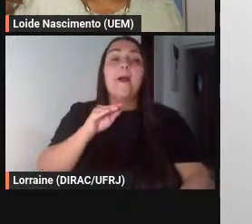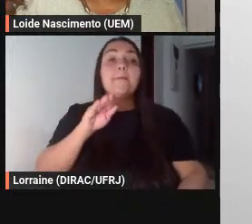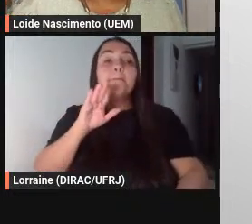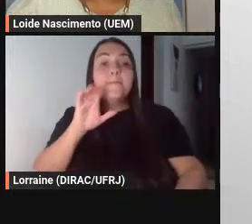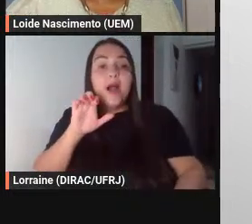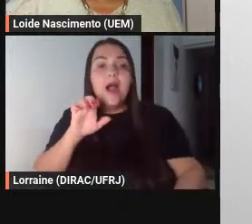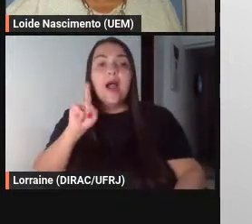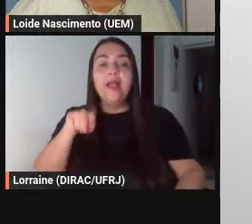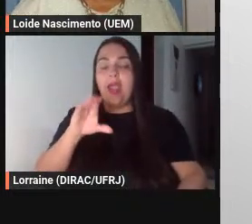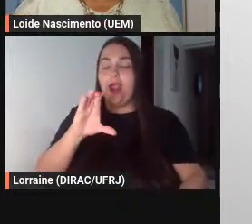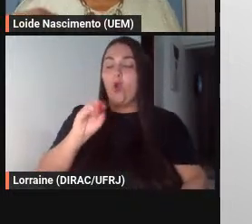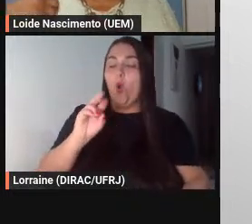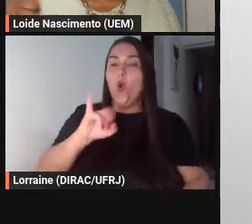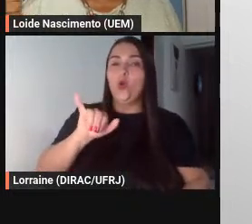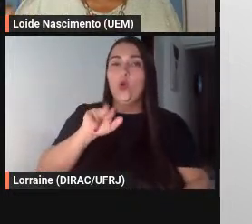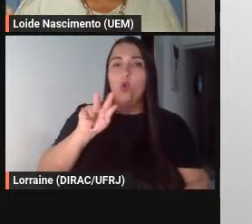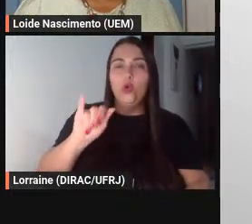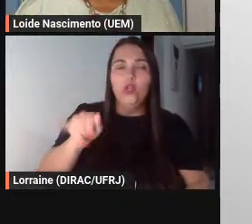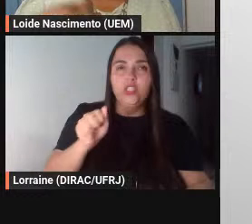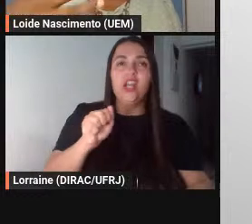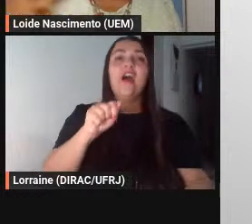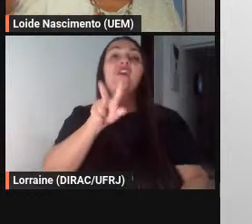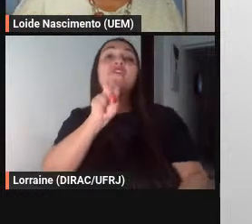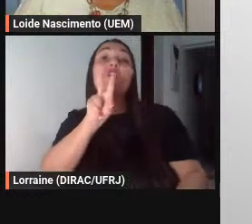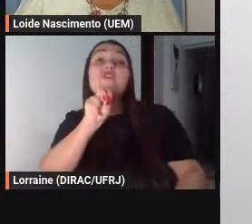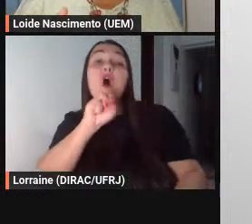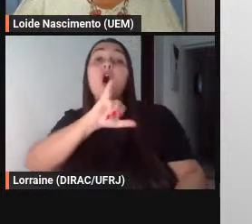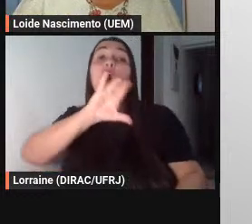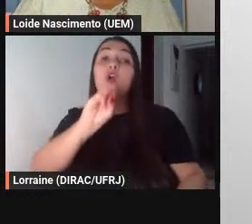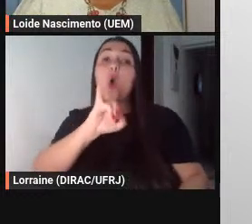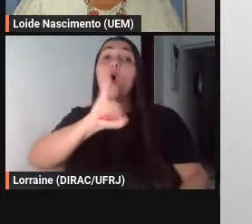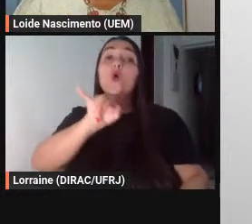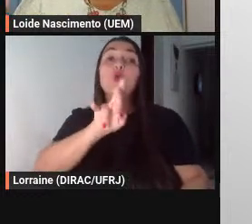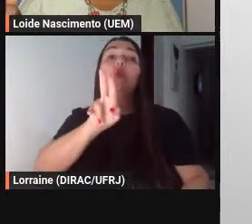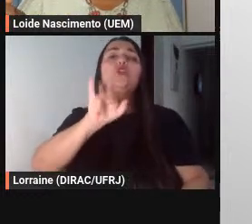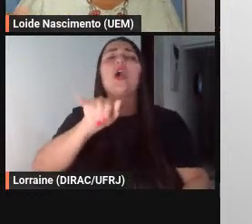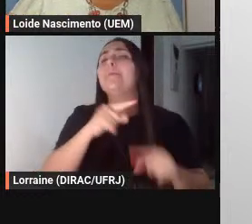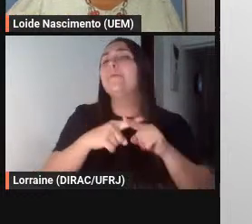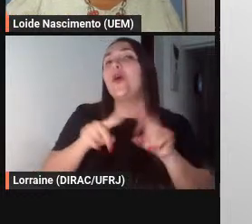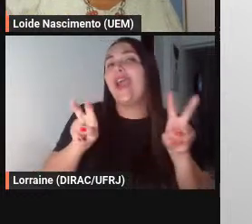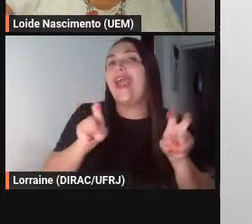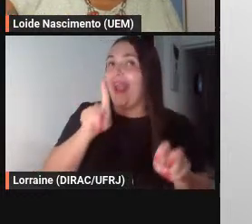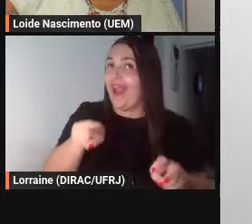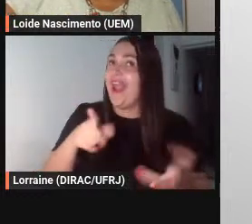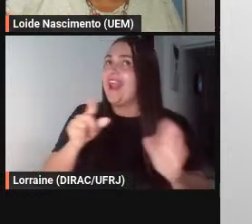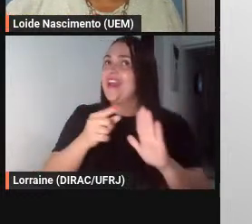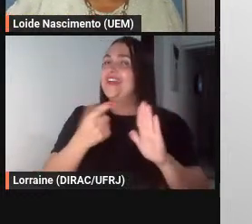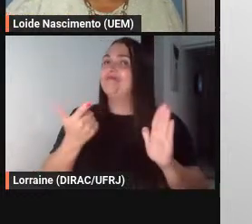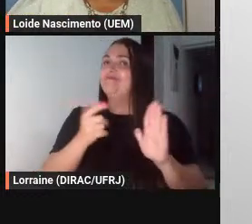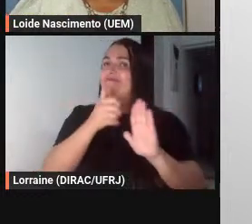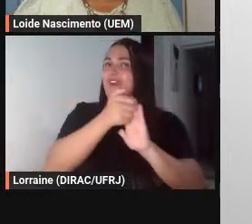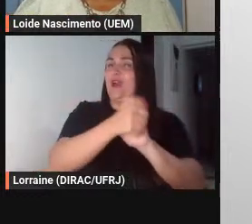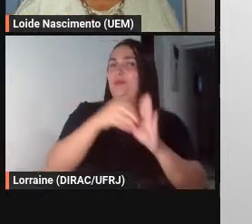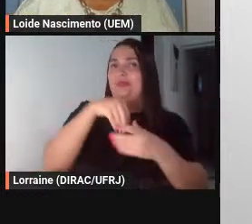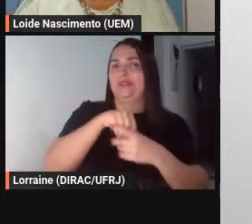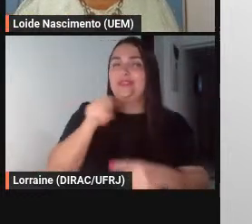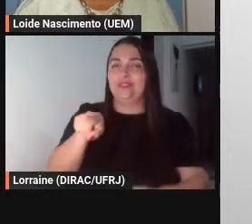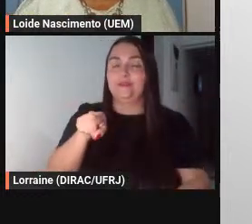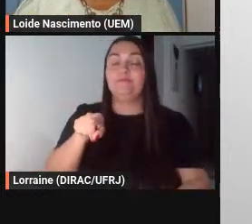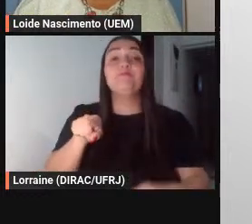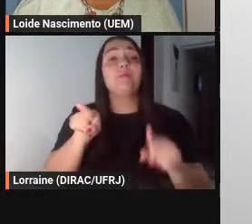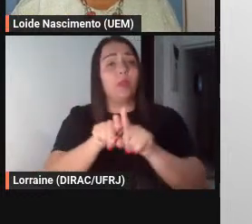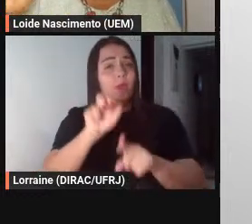né avó coruja e por aí vai né o aluno também pode produzir um artigo de